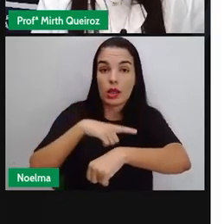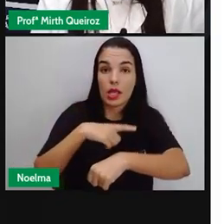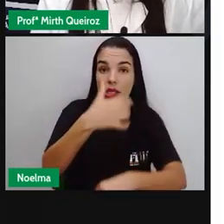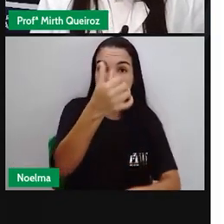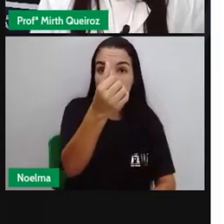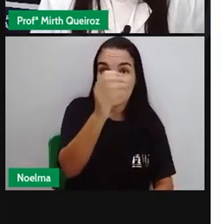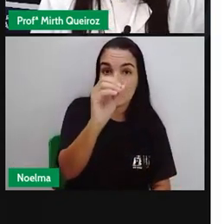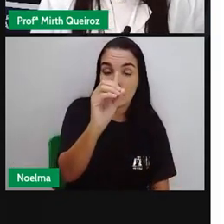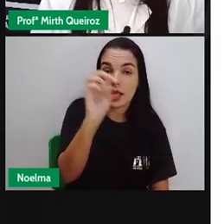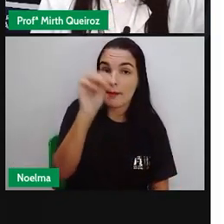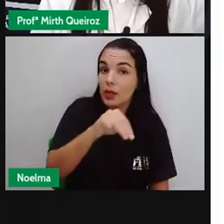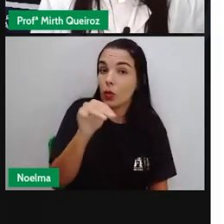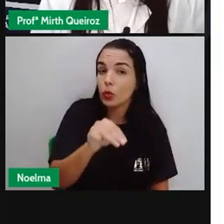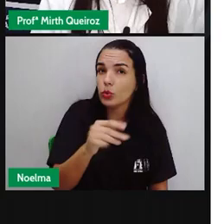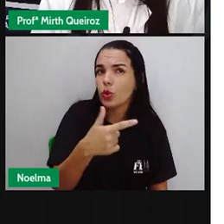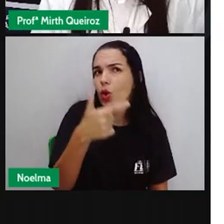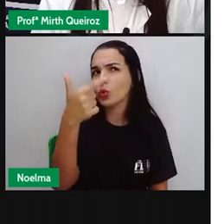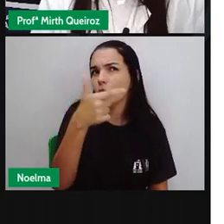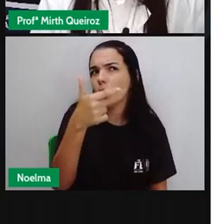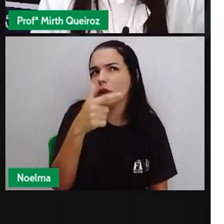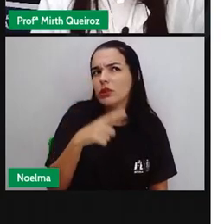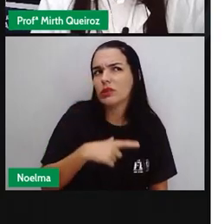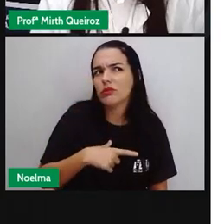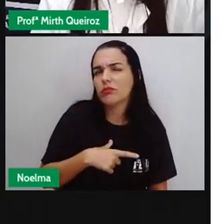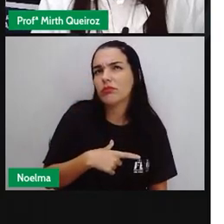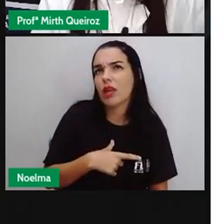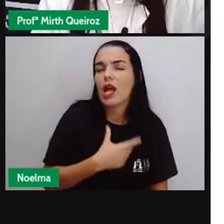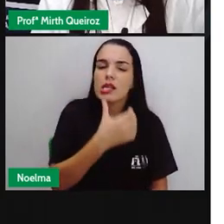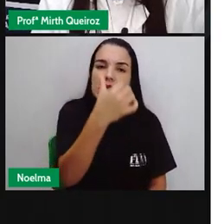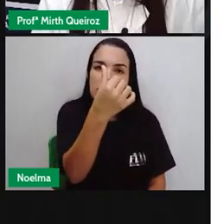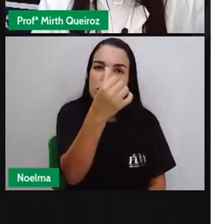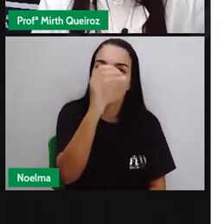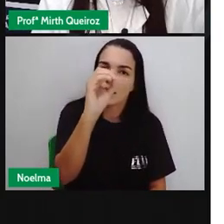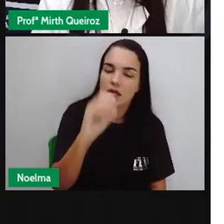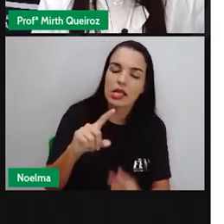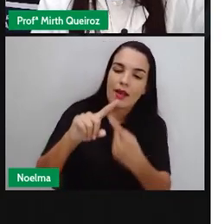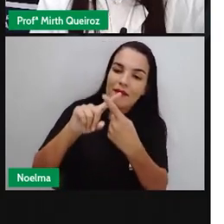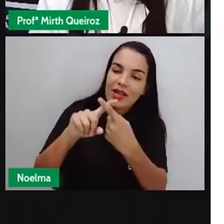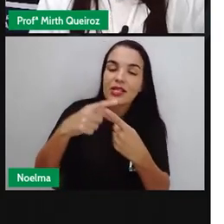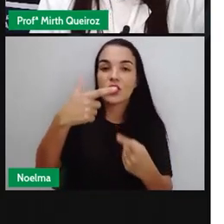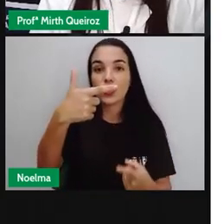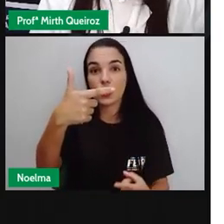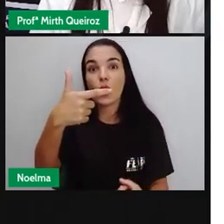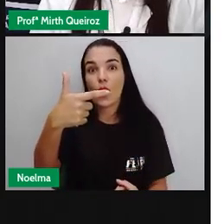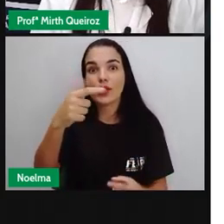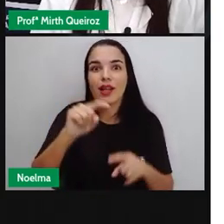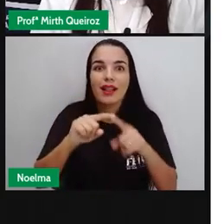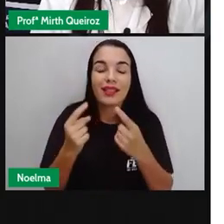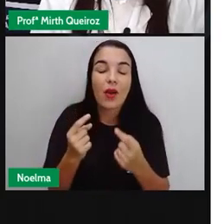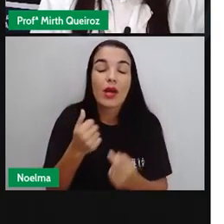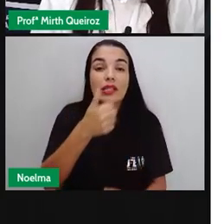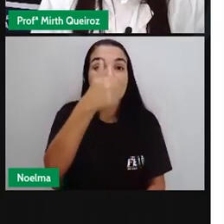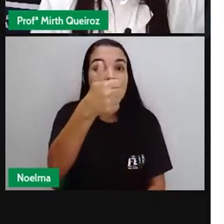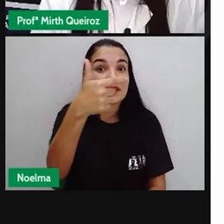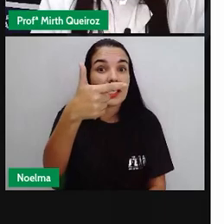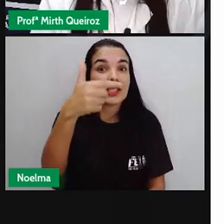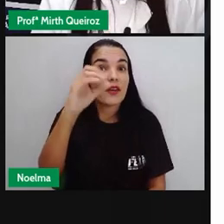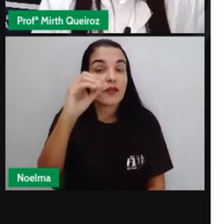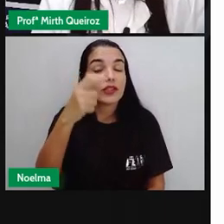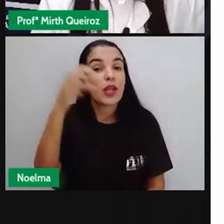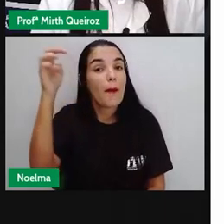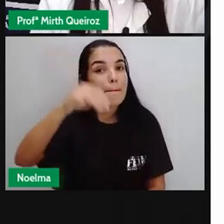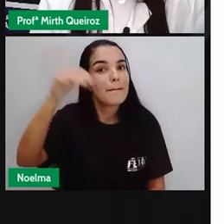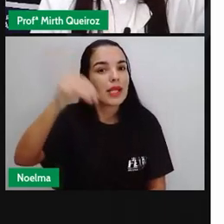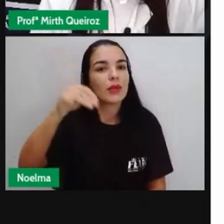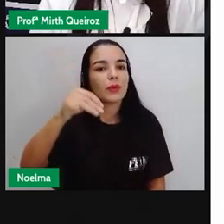quanto? Hã? 12, né? 6 vezes 2 12 Coloca o zero ali 120 minutos